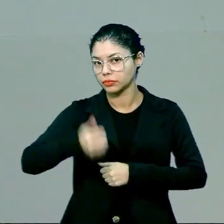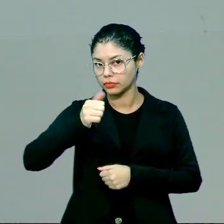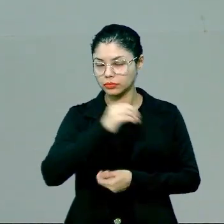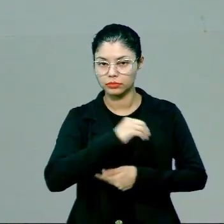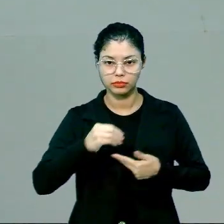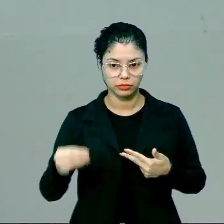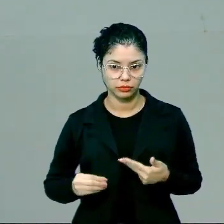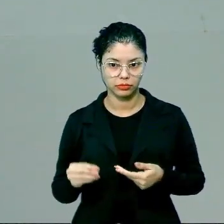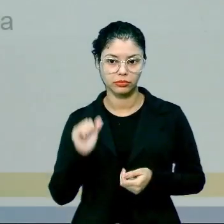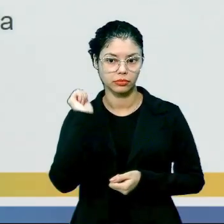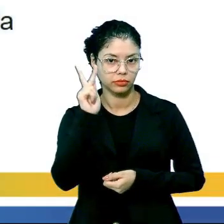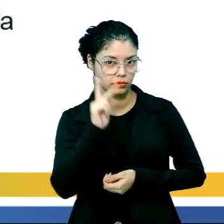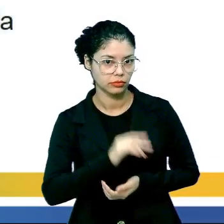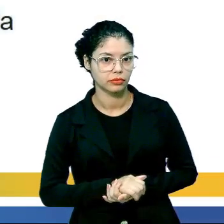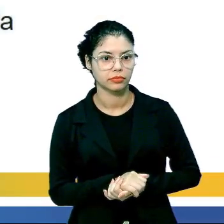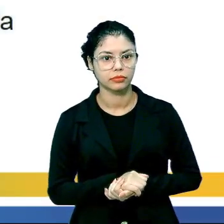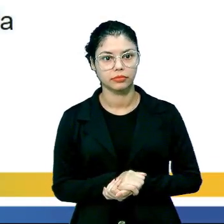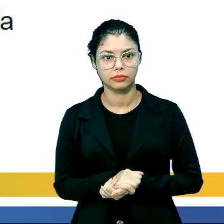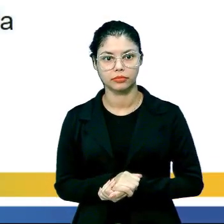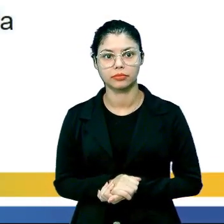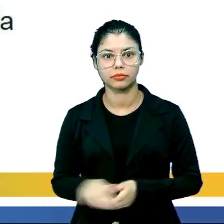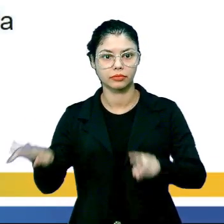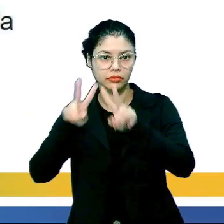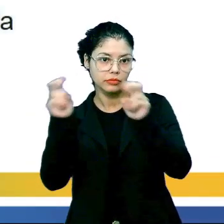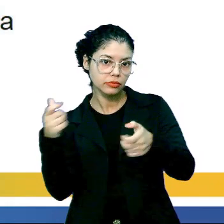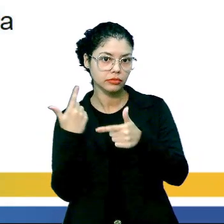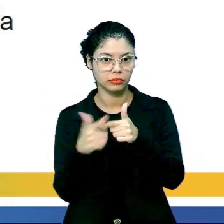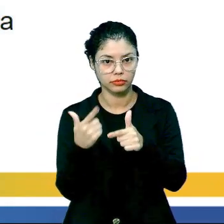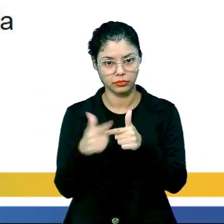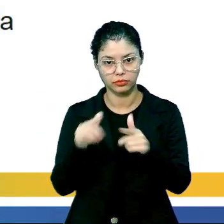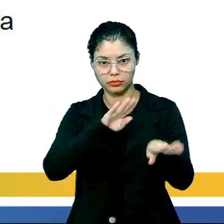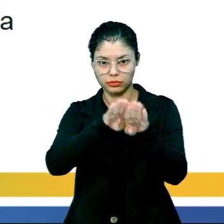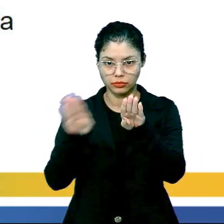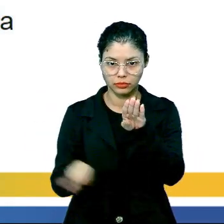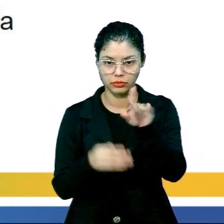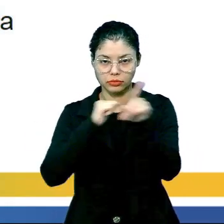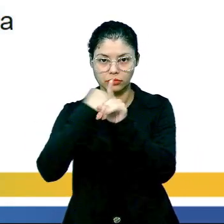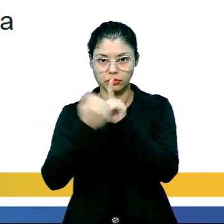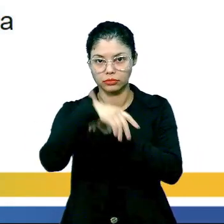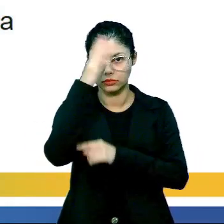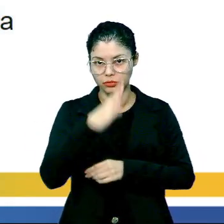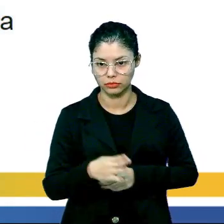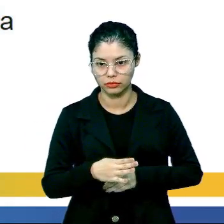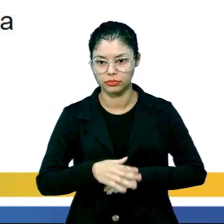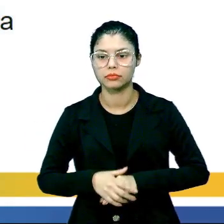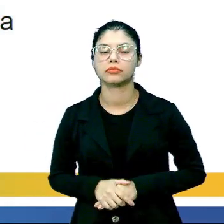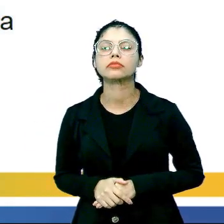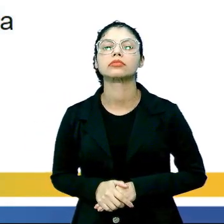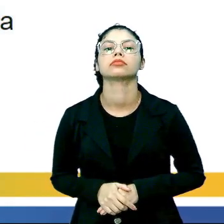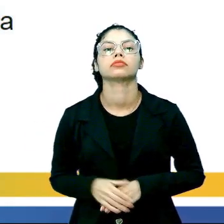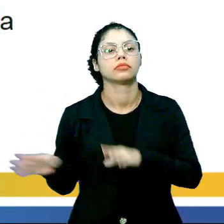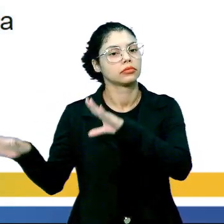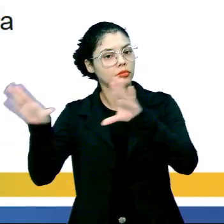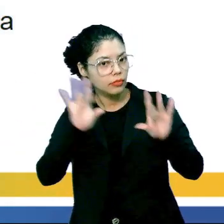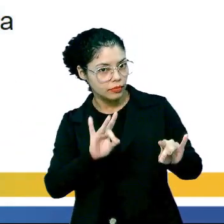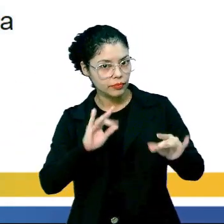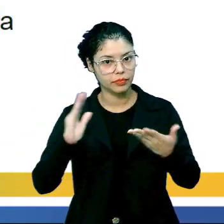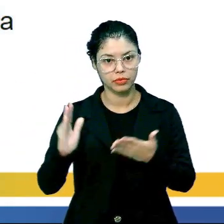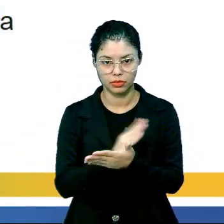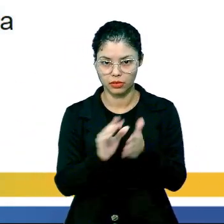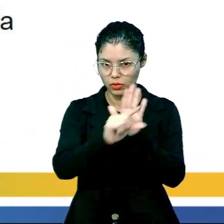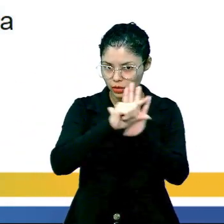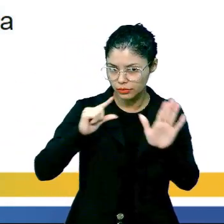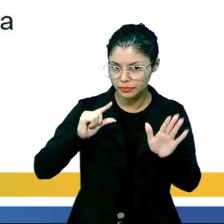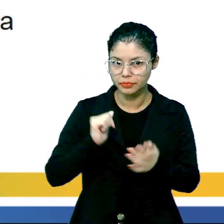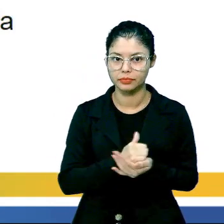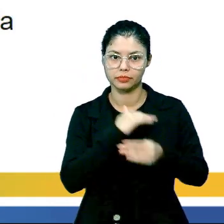vocês conhecem. Tá ok? E o nosso tema é o problema da desigualdade social no Brasil. E aí eu trouxe um